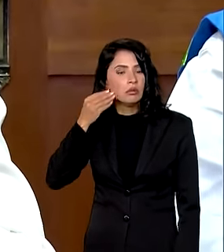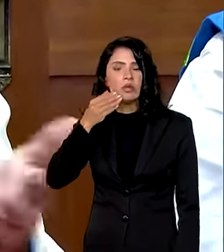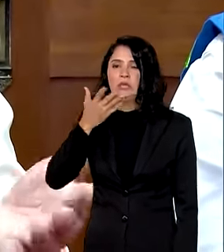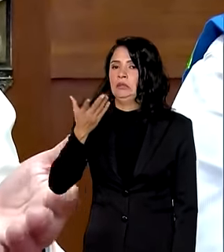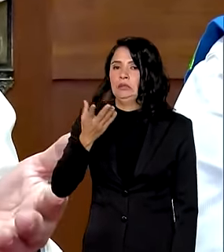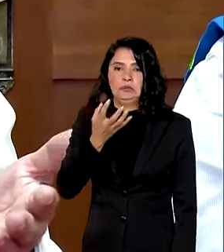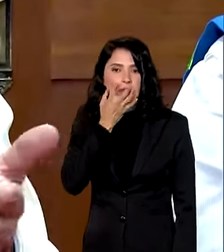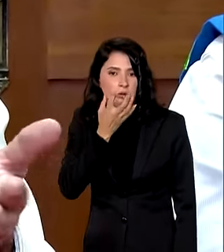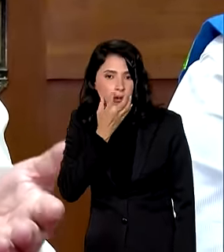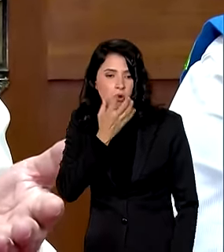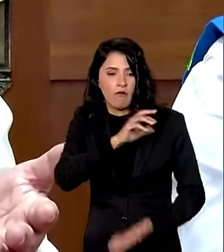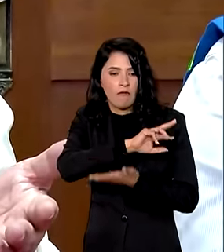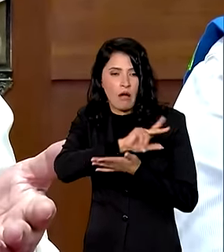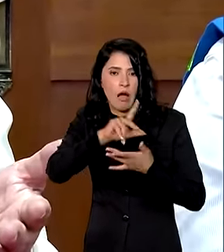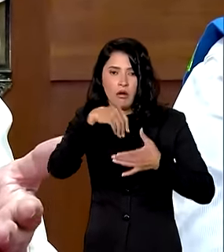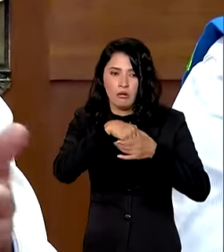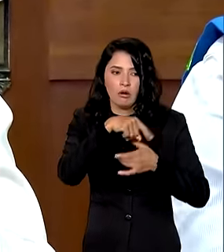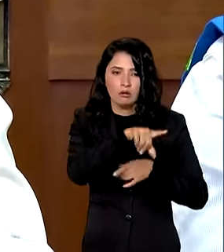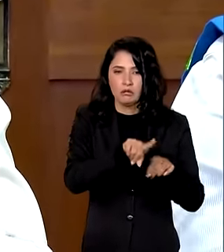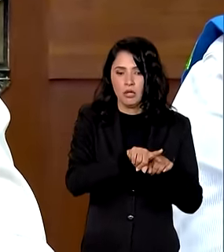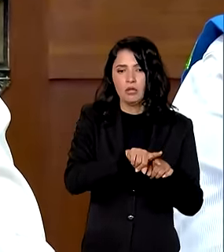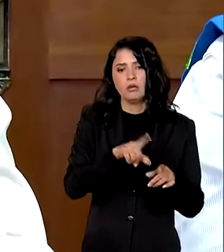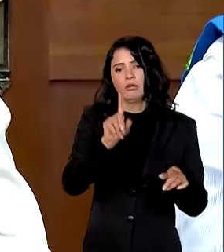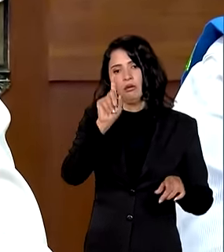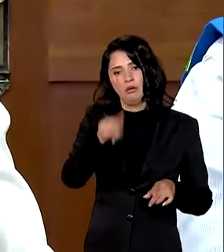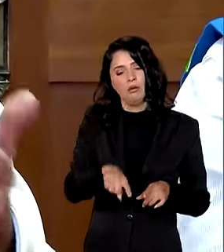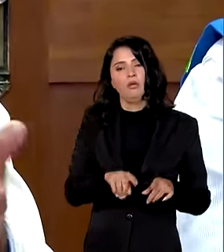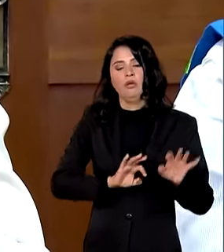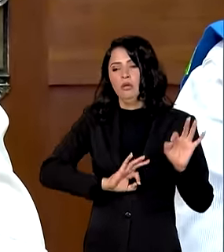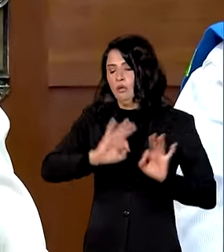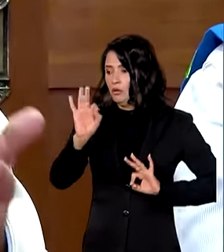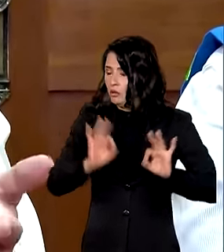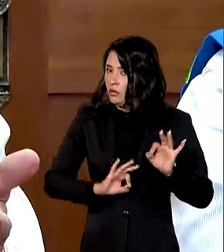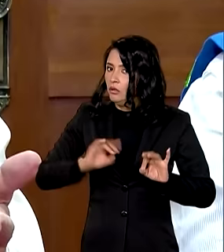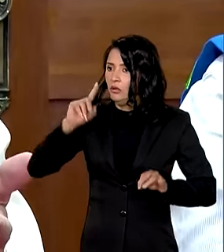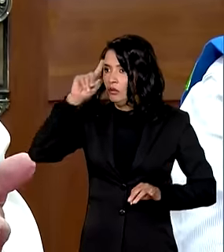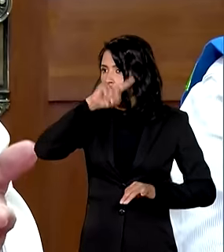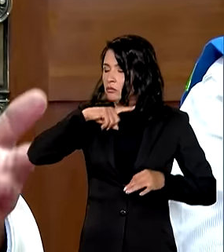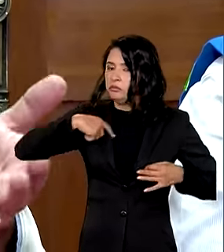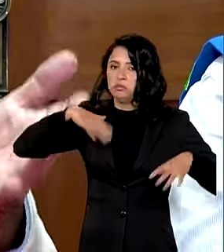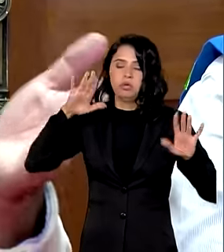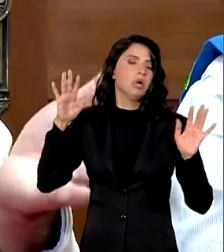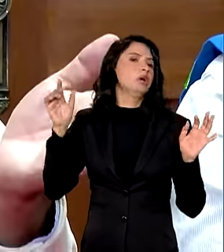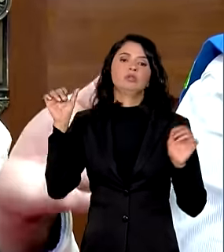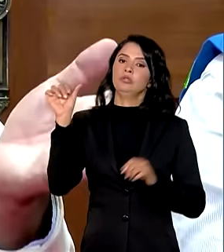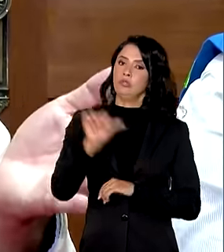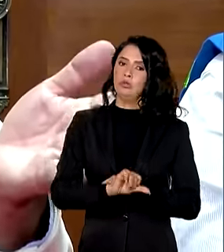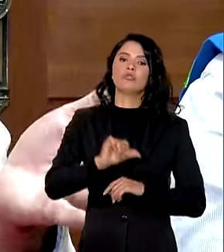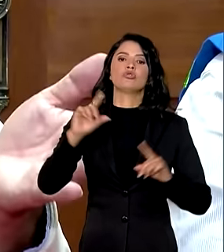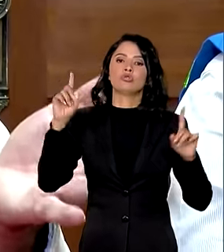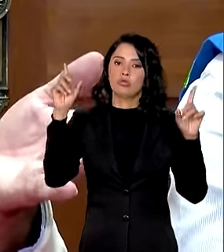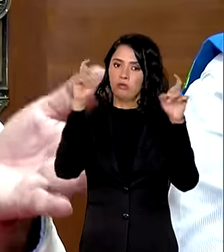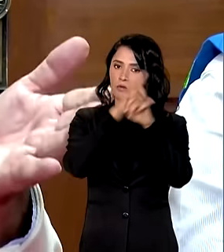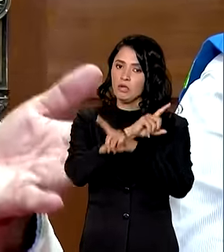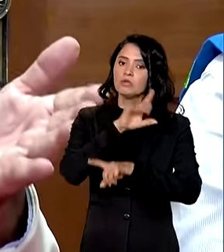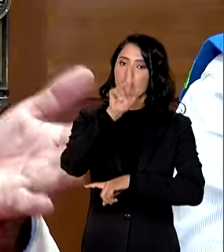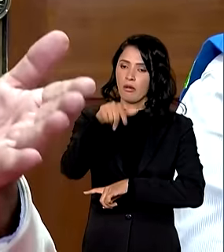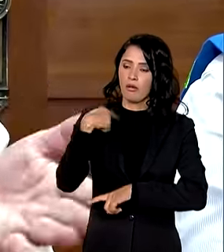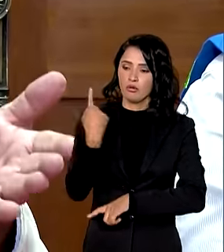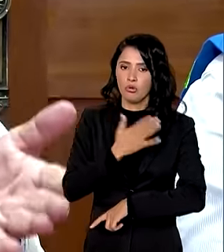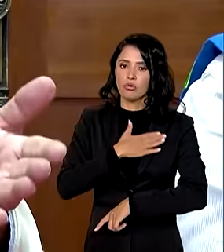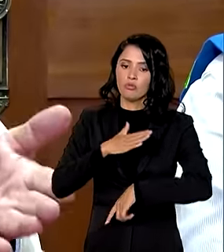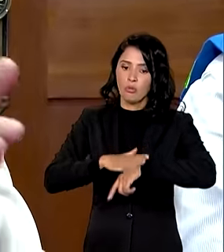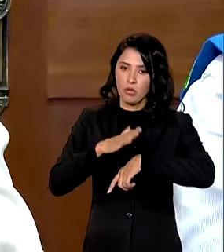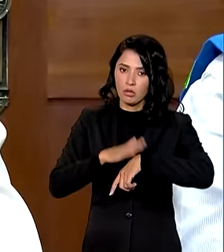muitos pets dentro dos abrigos é uma logística muito mais complexa e muito mais difícil e é isso que nós estamos nesse momento tendo como